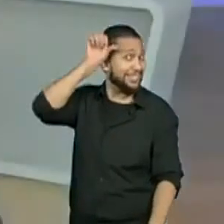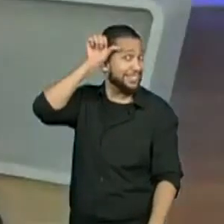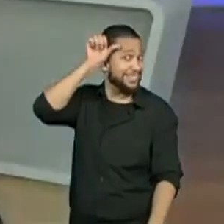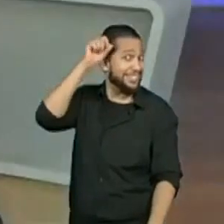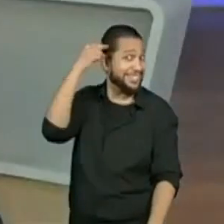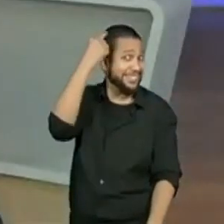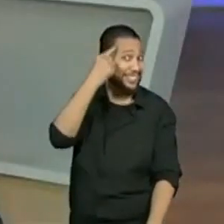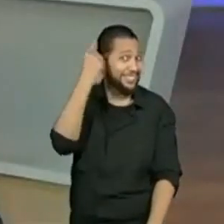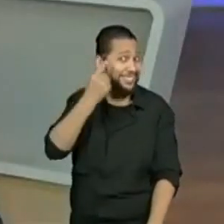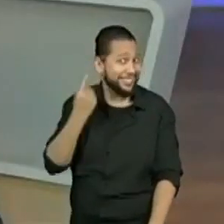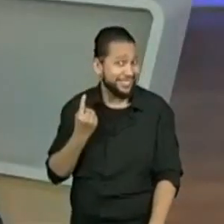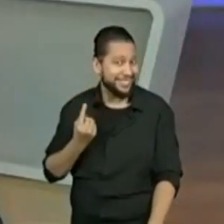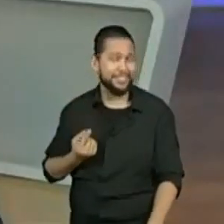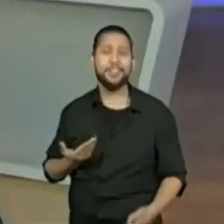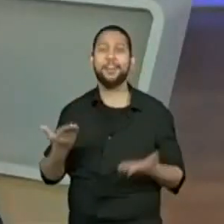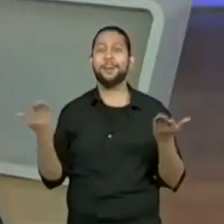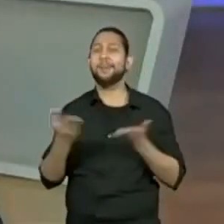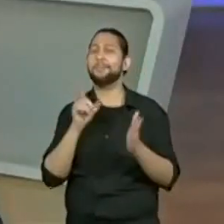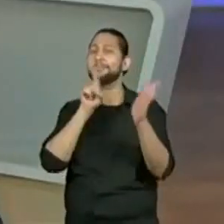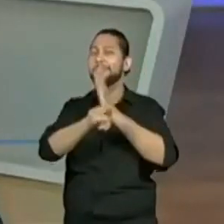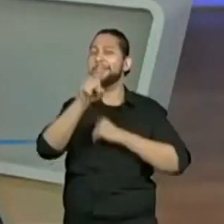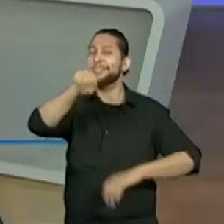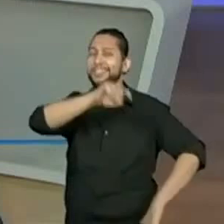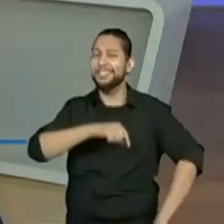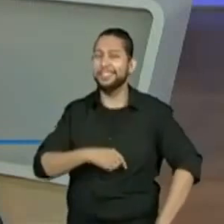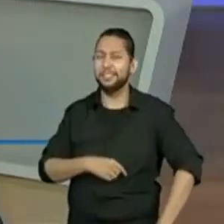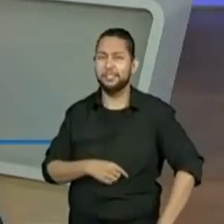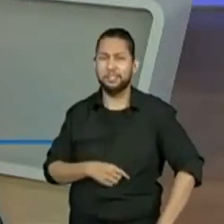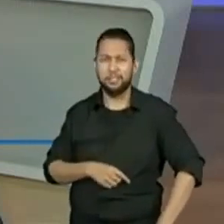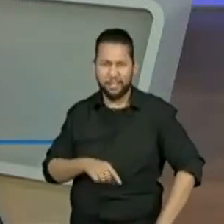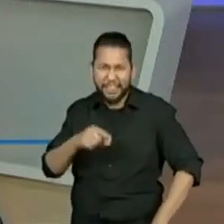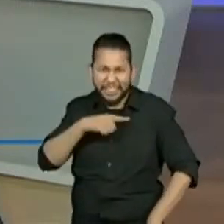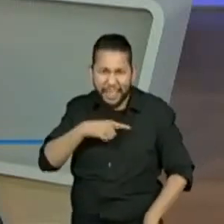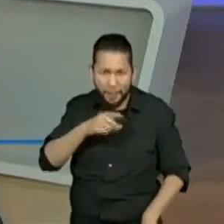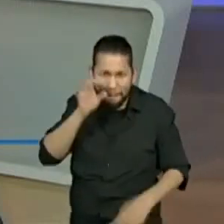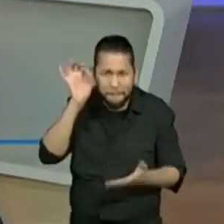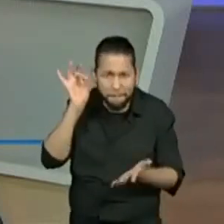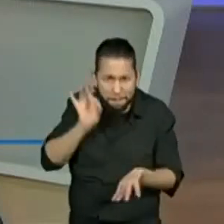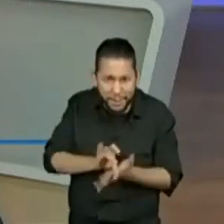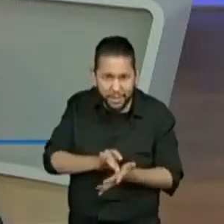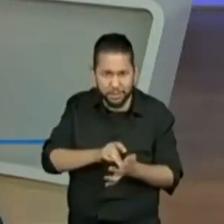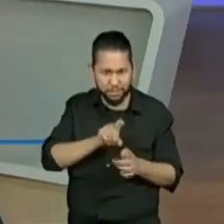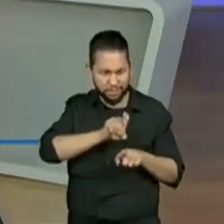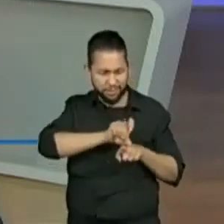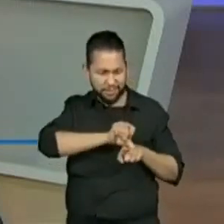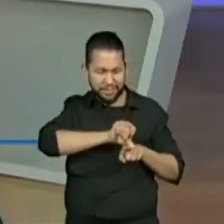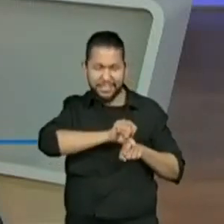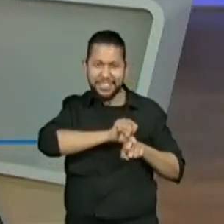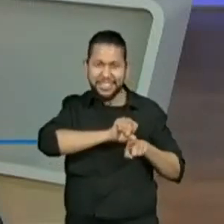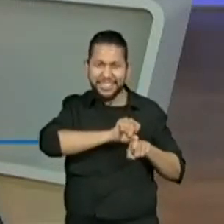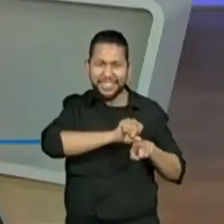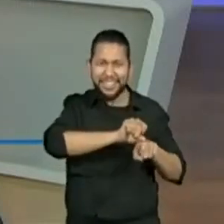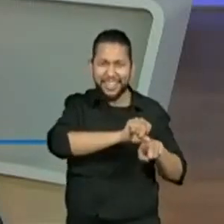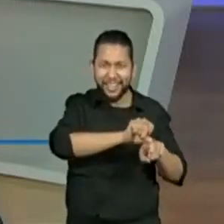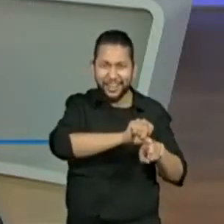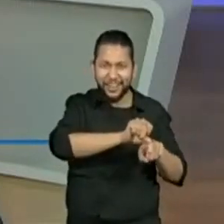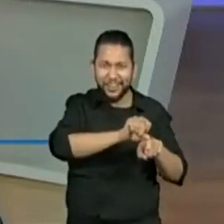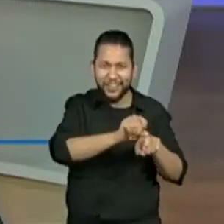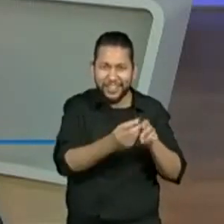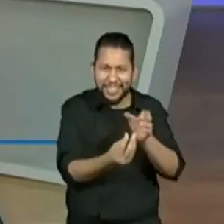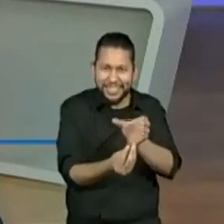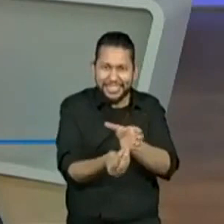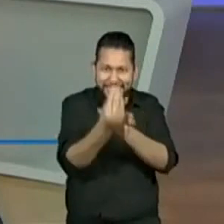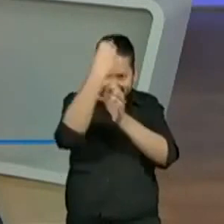vocês. Vocês acham que o menino tinha um caracol dentro do boné? De que